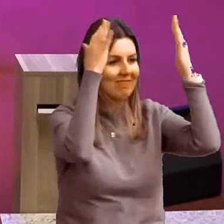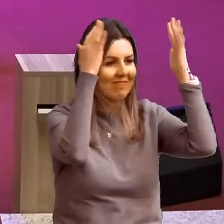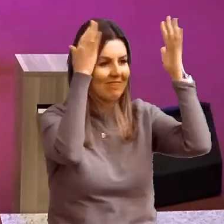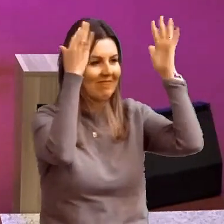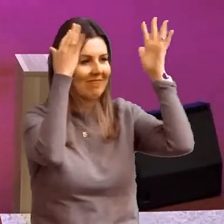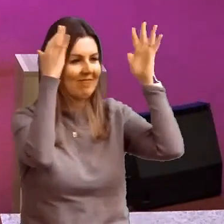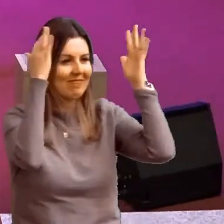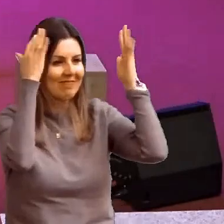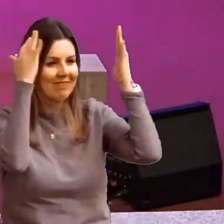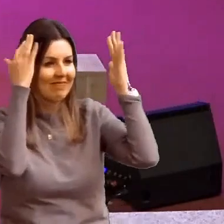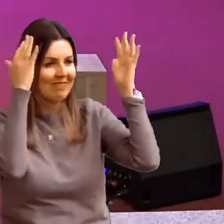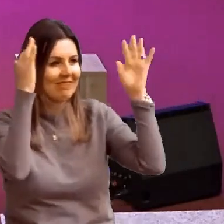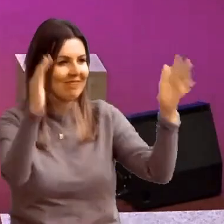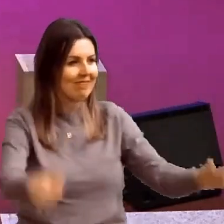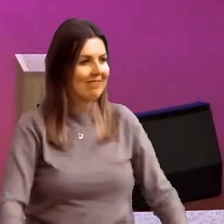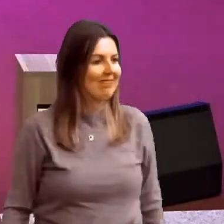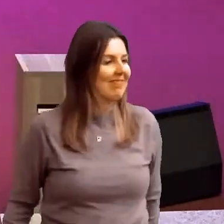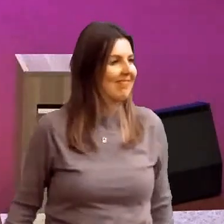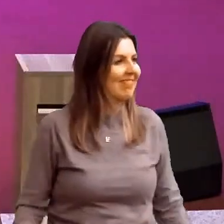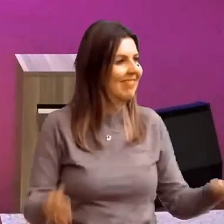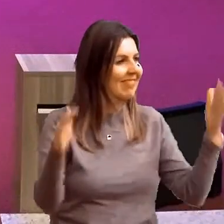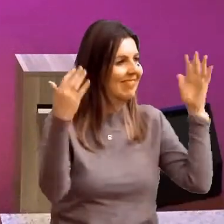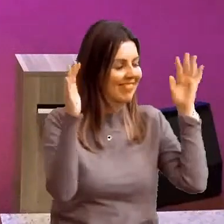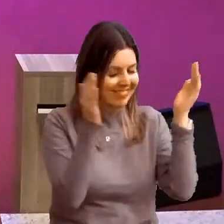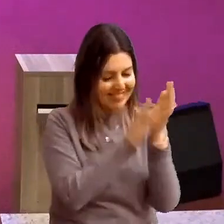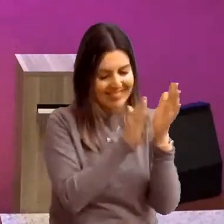Deus abençoe. Agora sim.